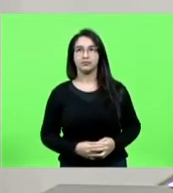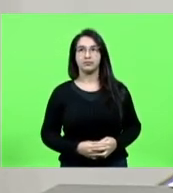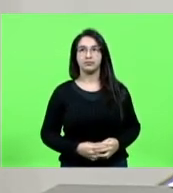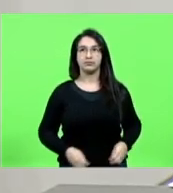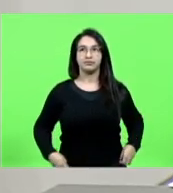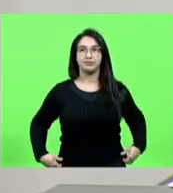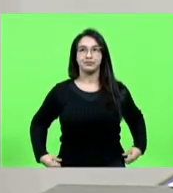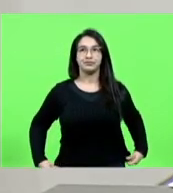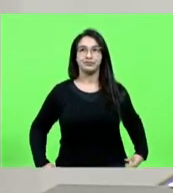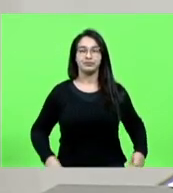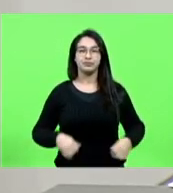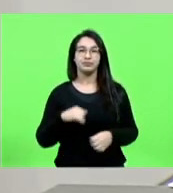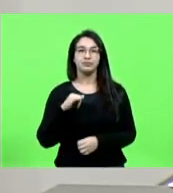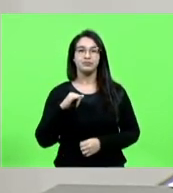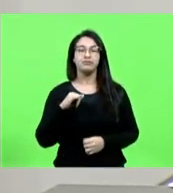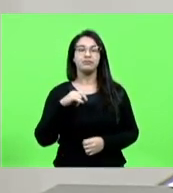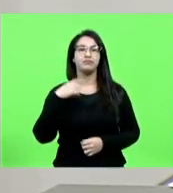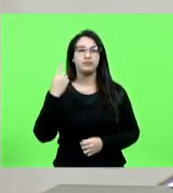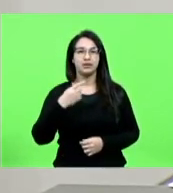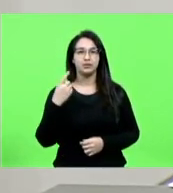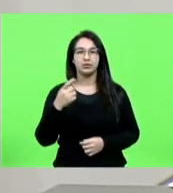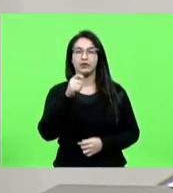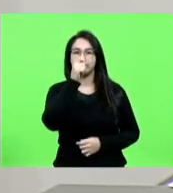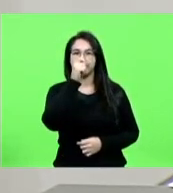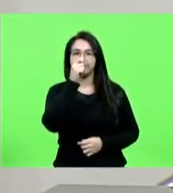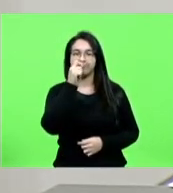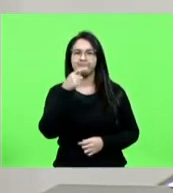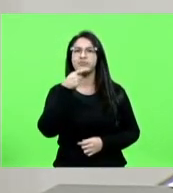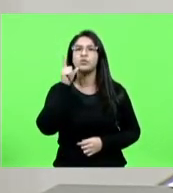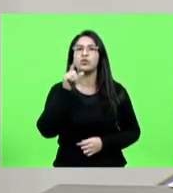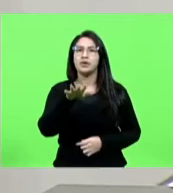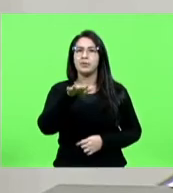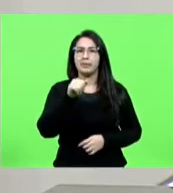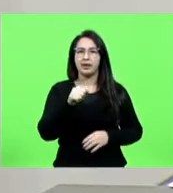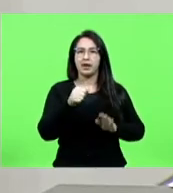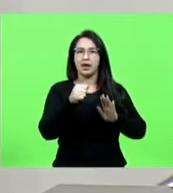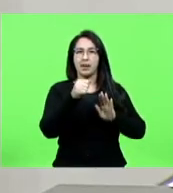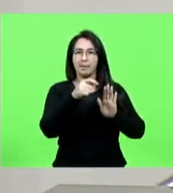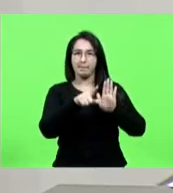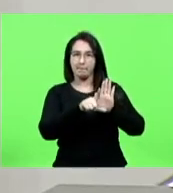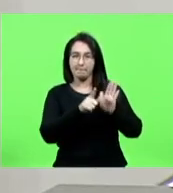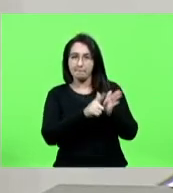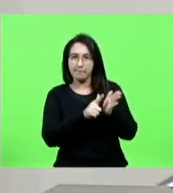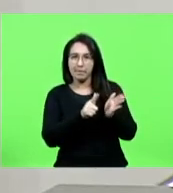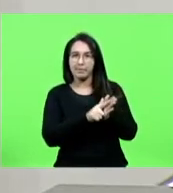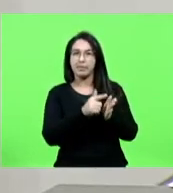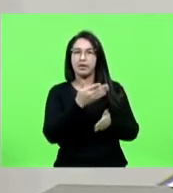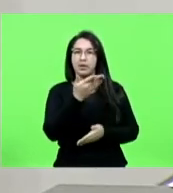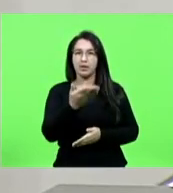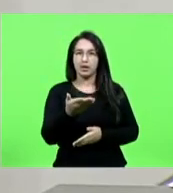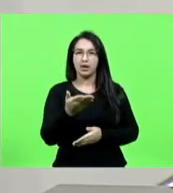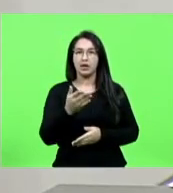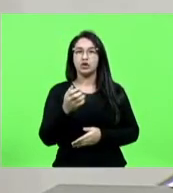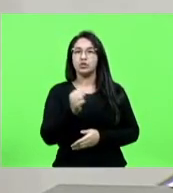peguei o quadro de policiais civis que ingressaram a a